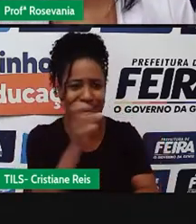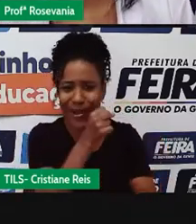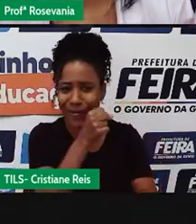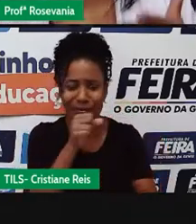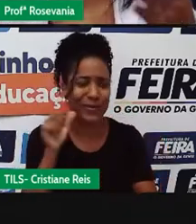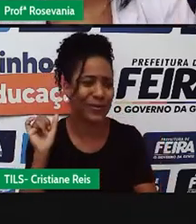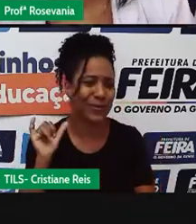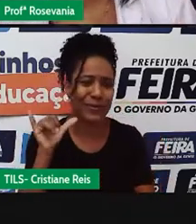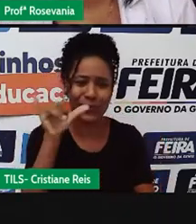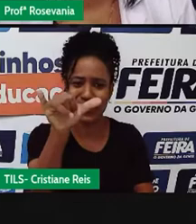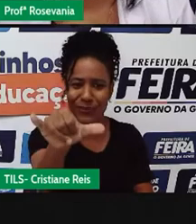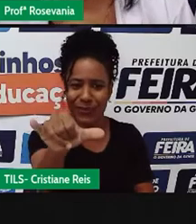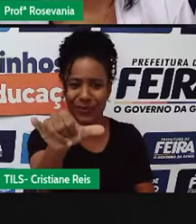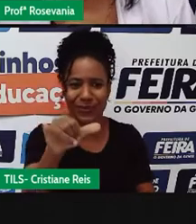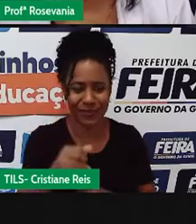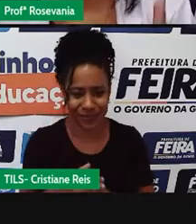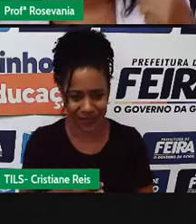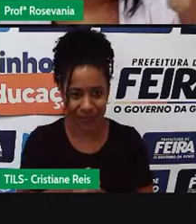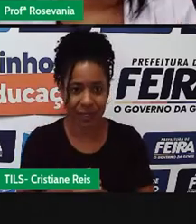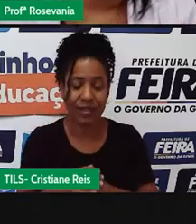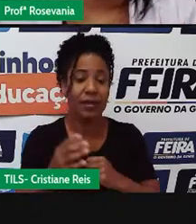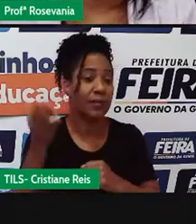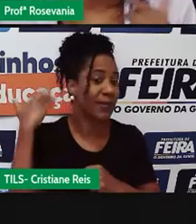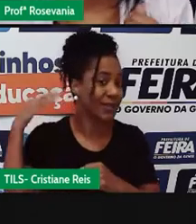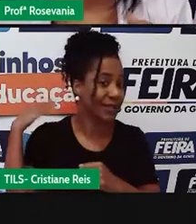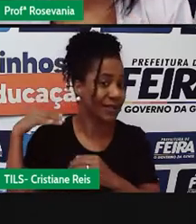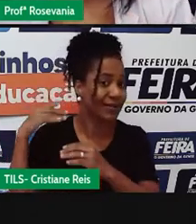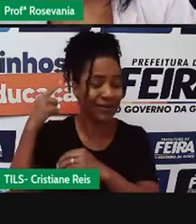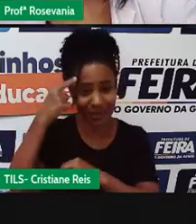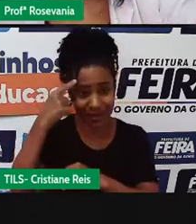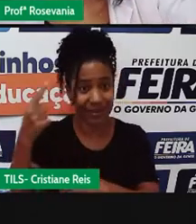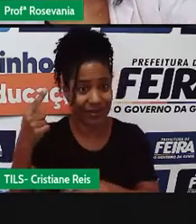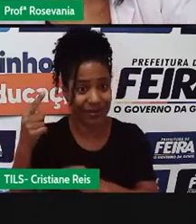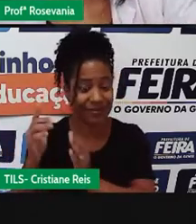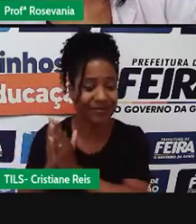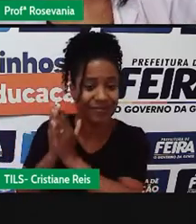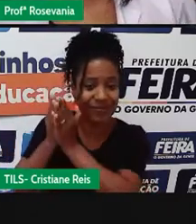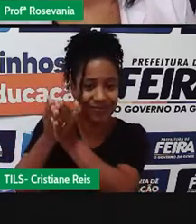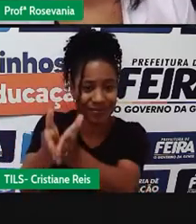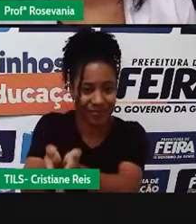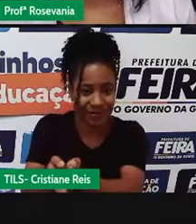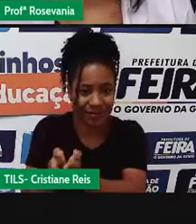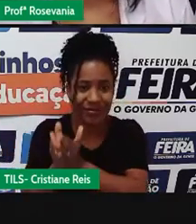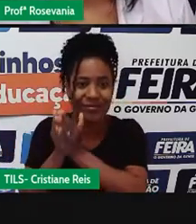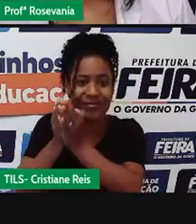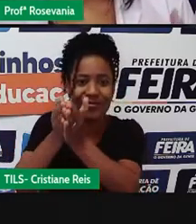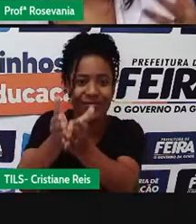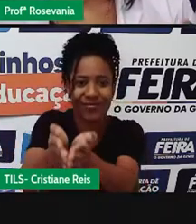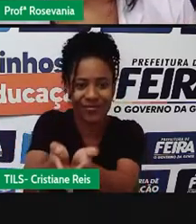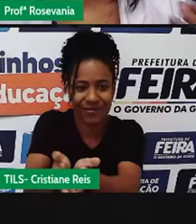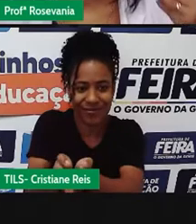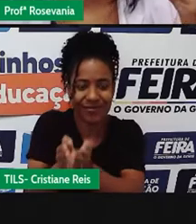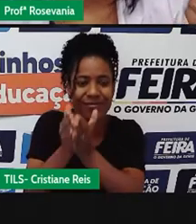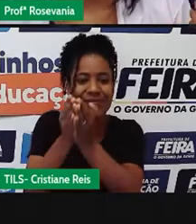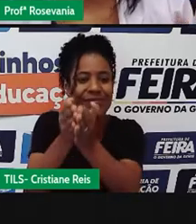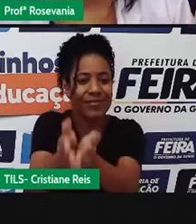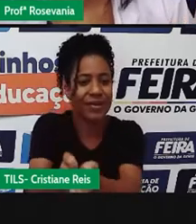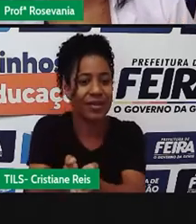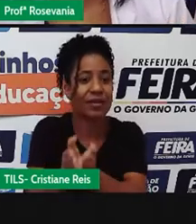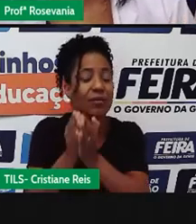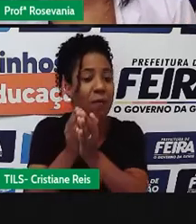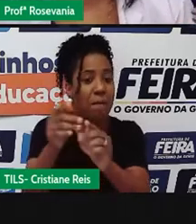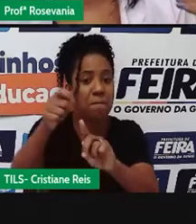só pra você ter a ideia do processo, né, das grandes navegações, como eu disse anteriormente, para fazer aquela travessia lá, né, levou três